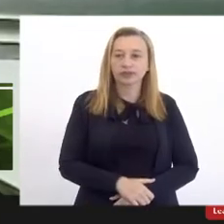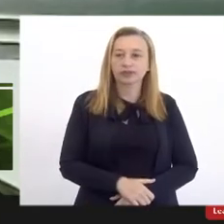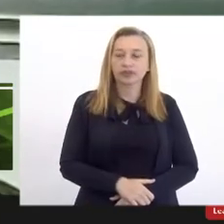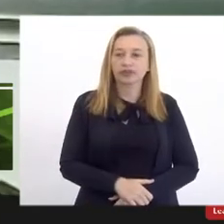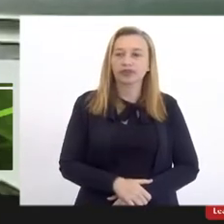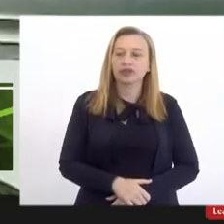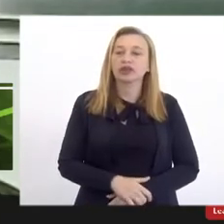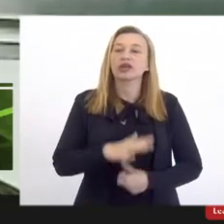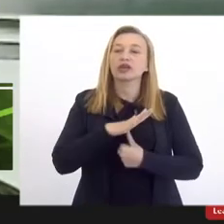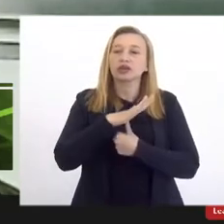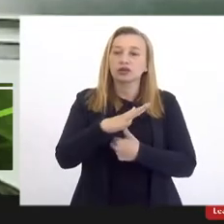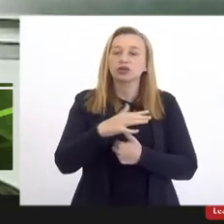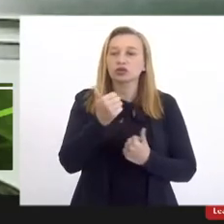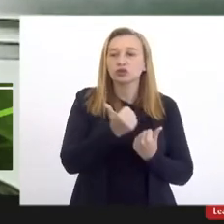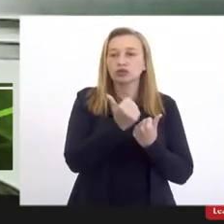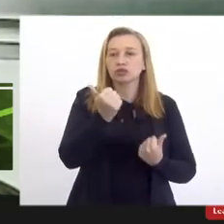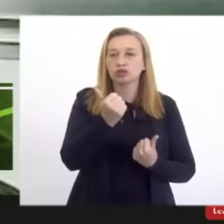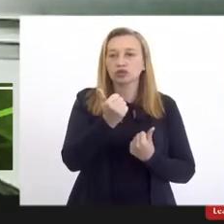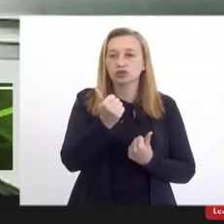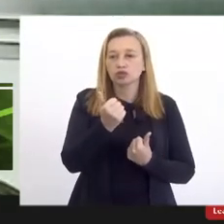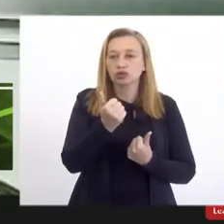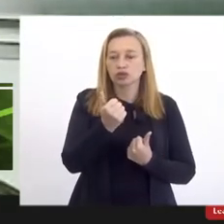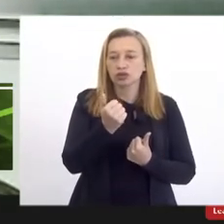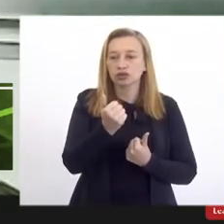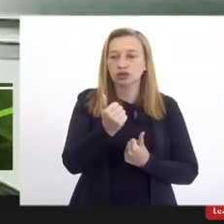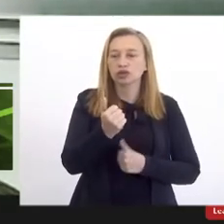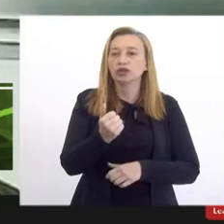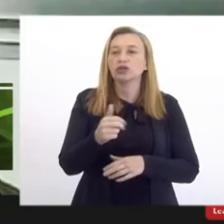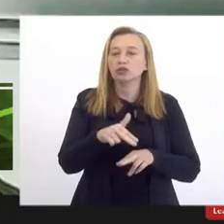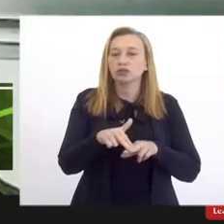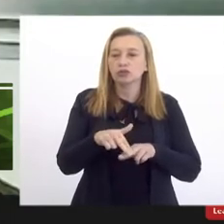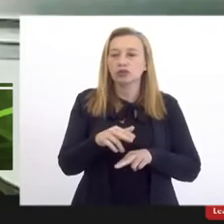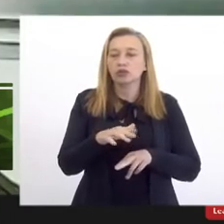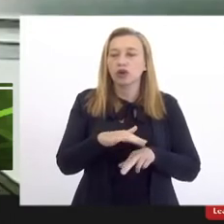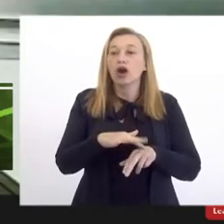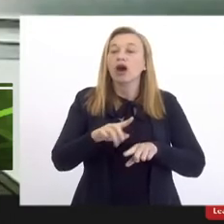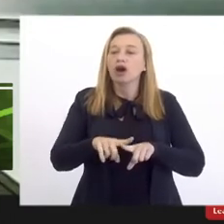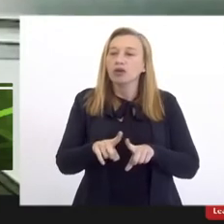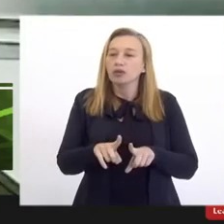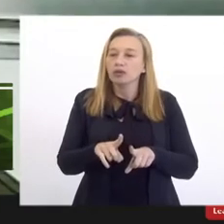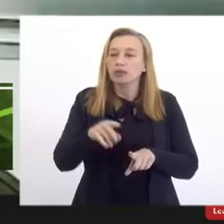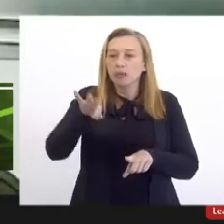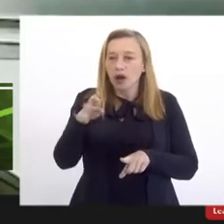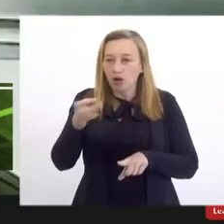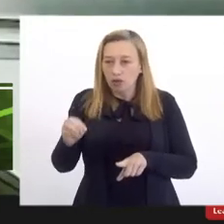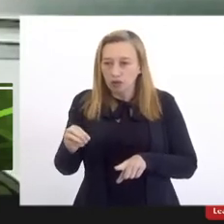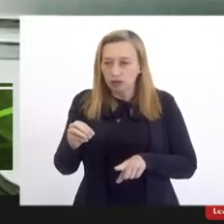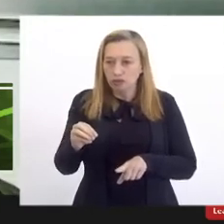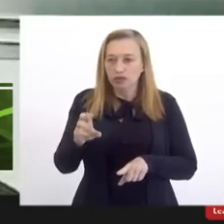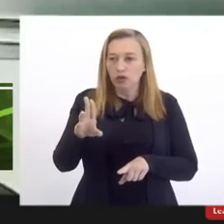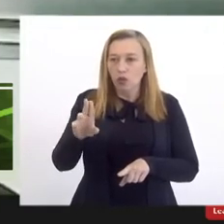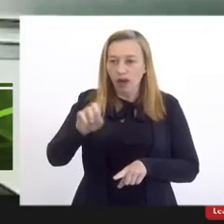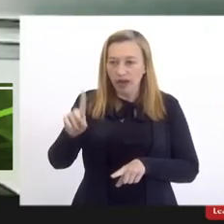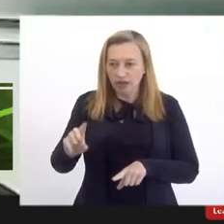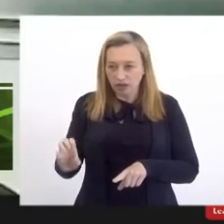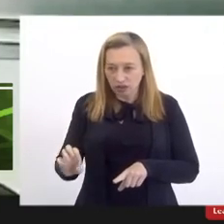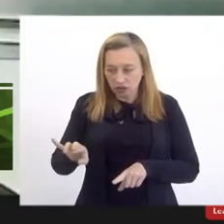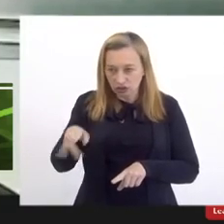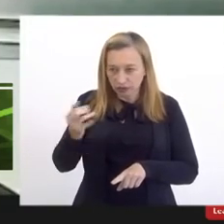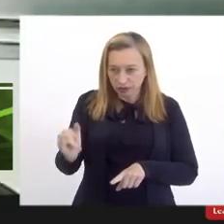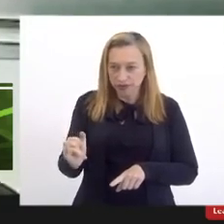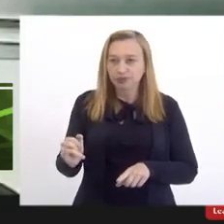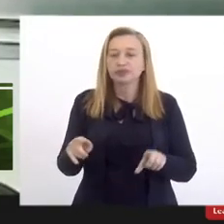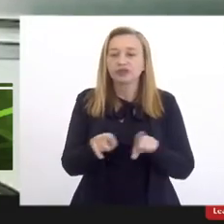o reitor, substituindo o titular, no tiro de doença, Mário Carneiro, da UERJ. Bem, queria